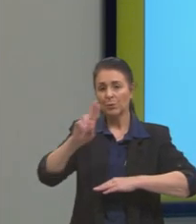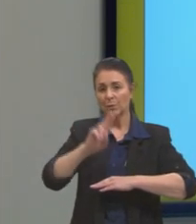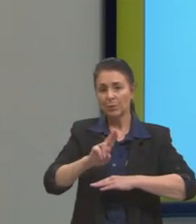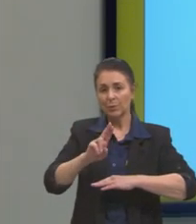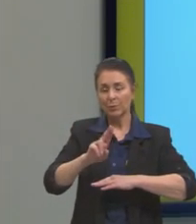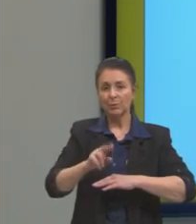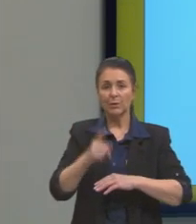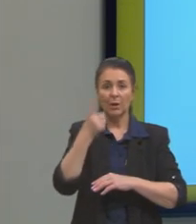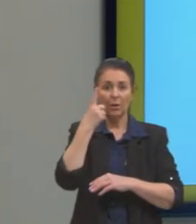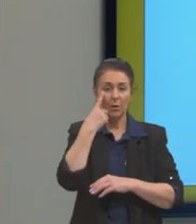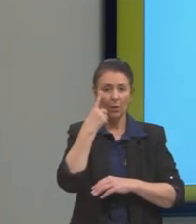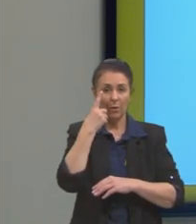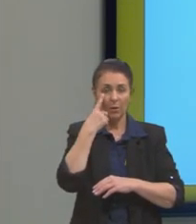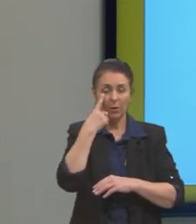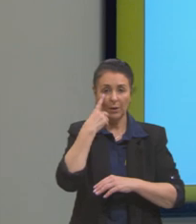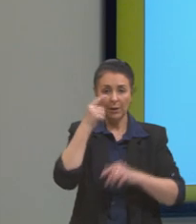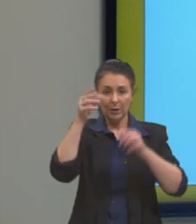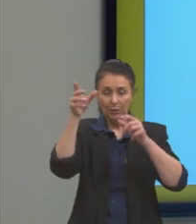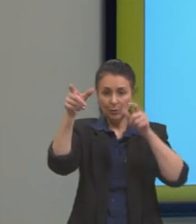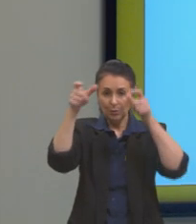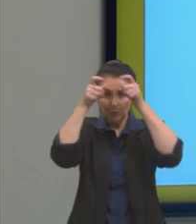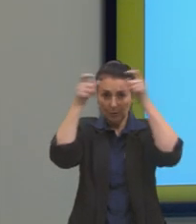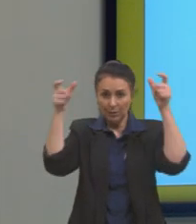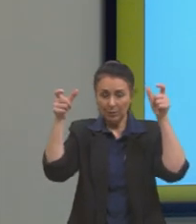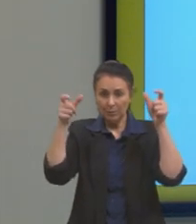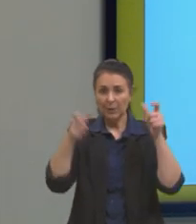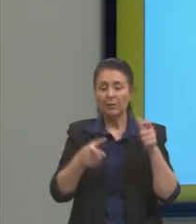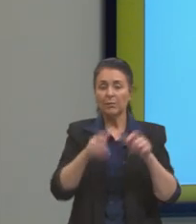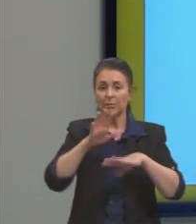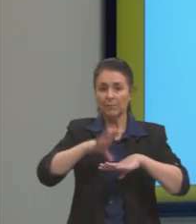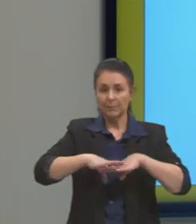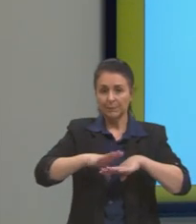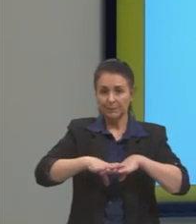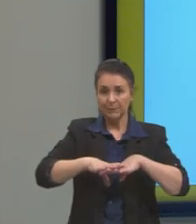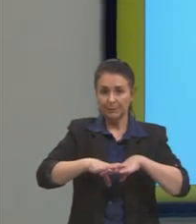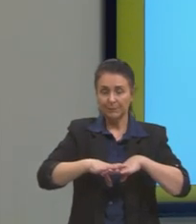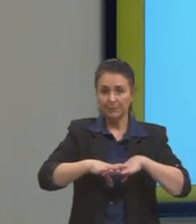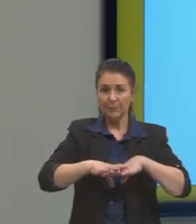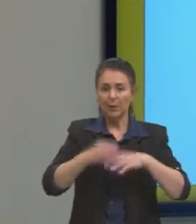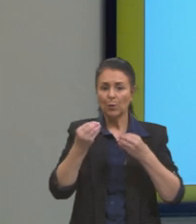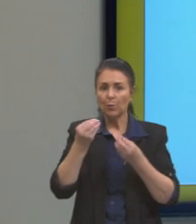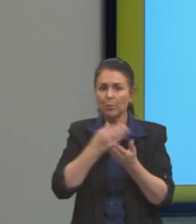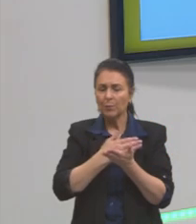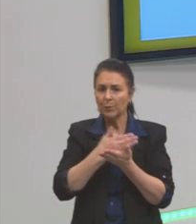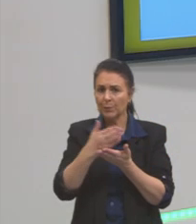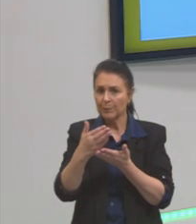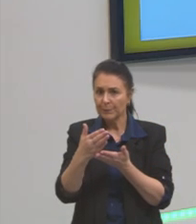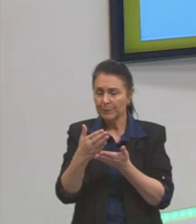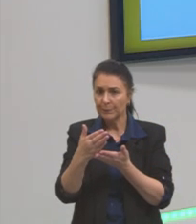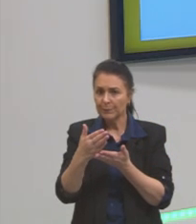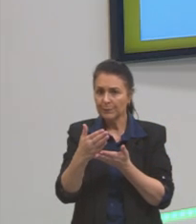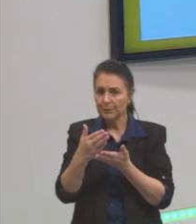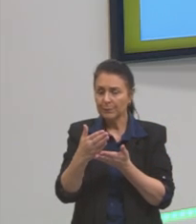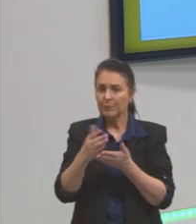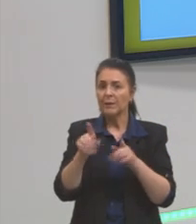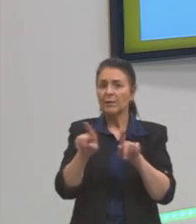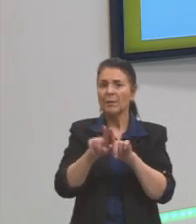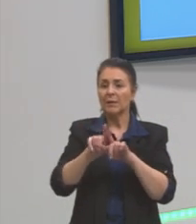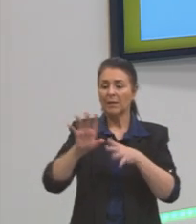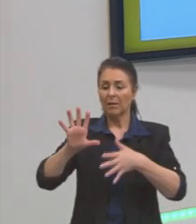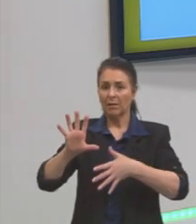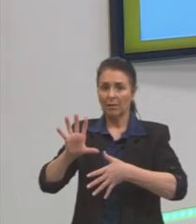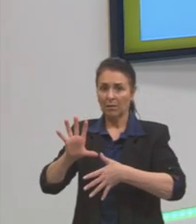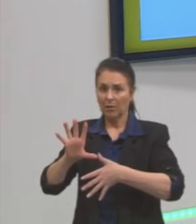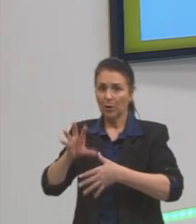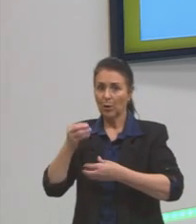qual é a aplicação desse conhecimento técnico teórico-matemático? Como eu parti do conhecimento de cartografia, eu